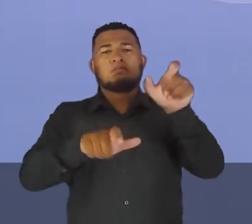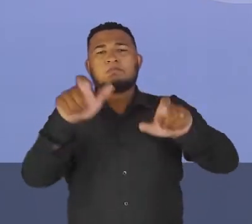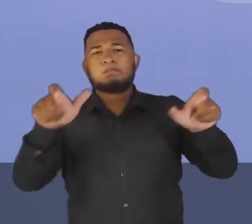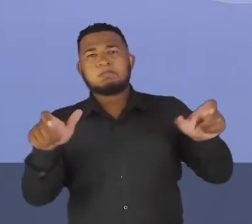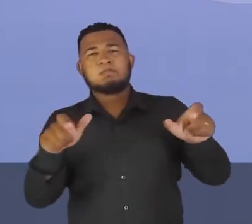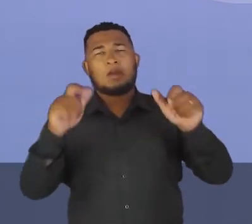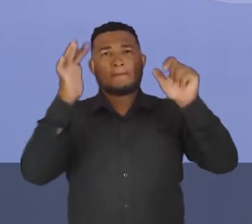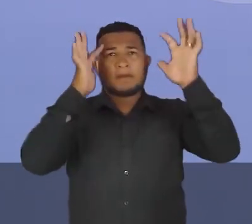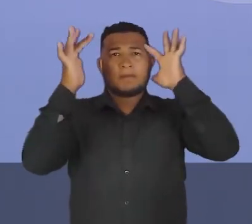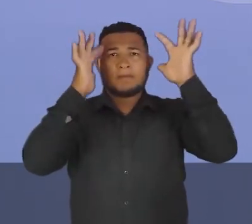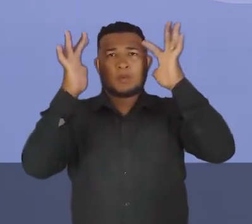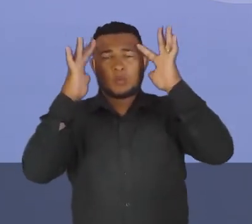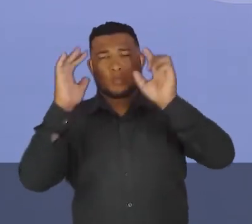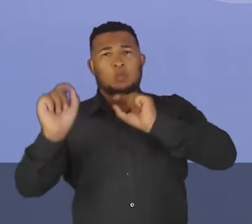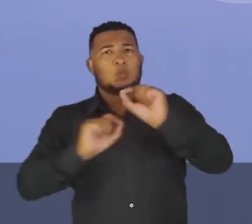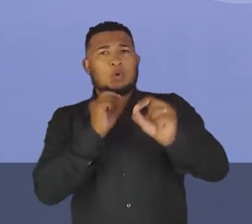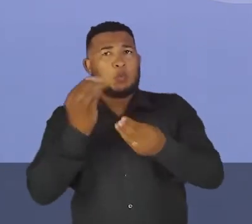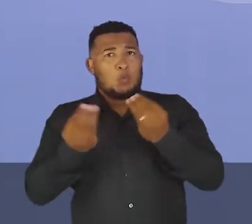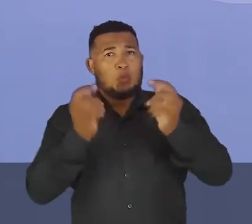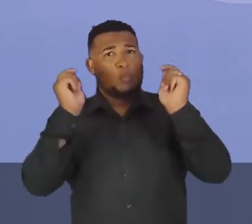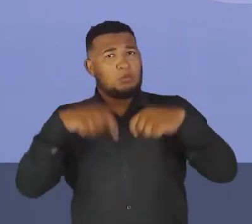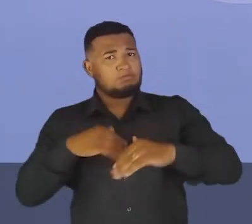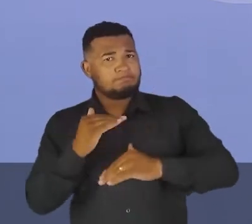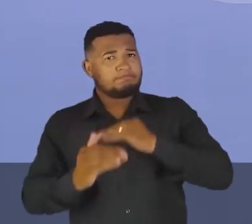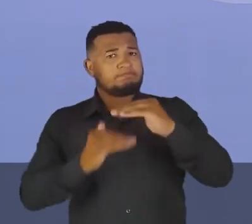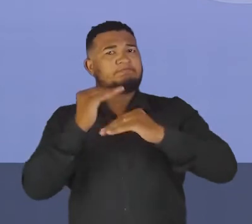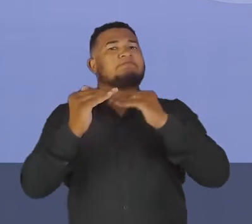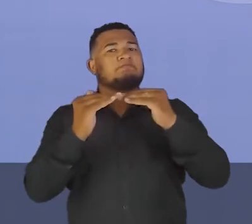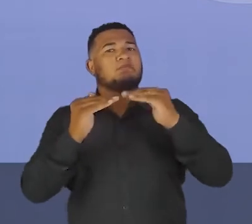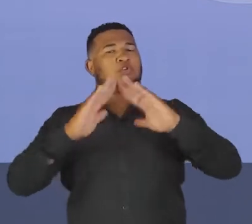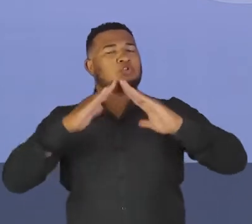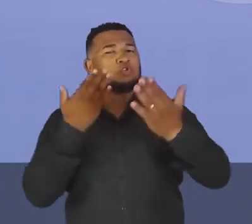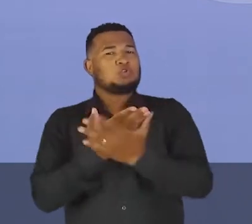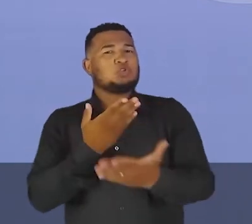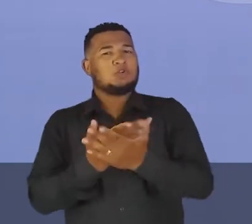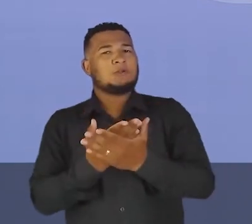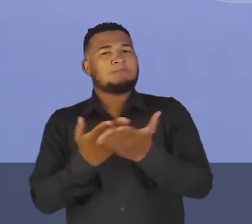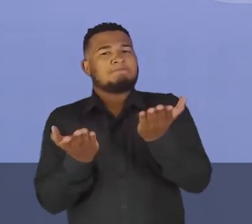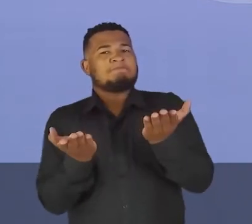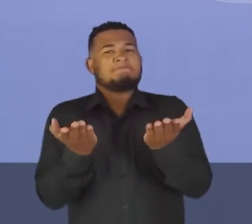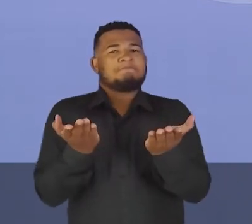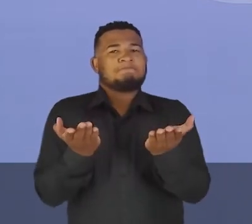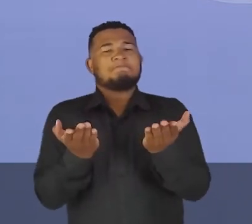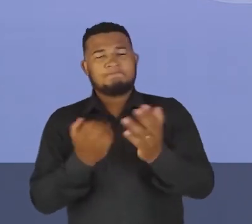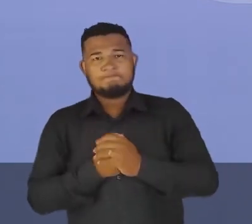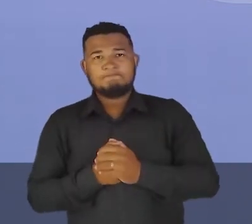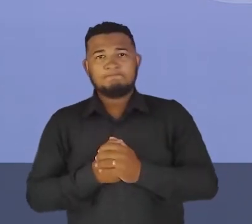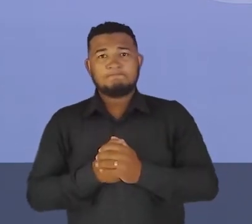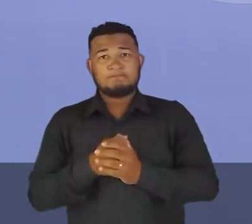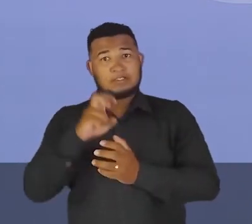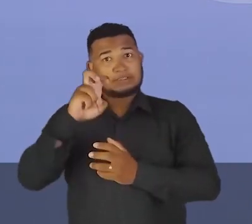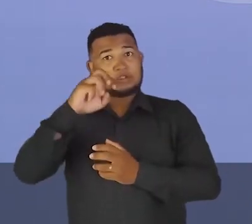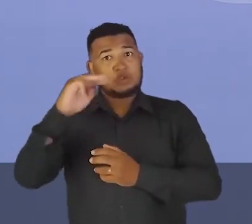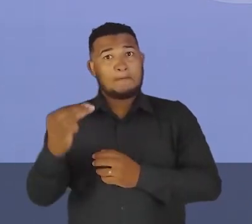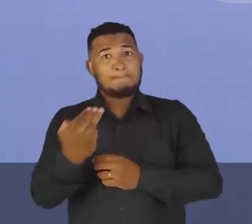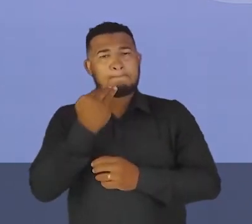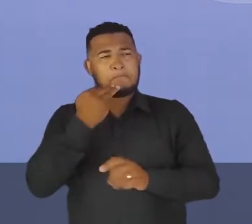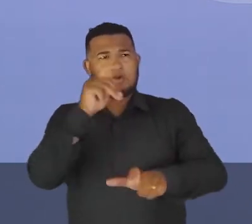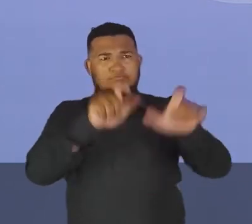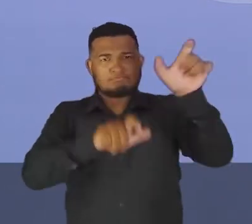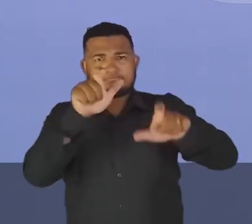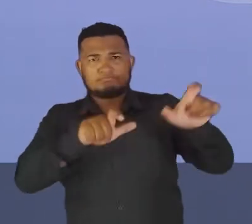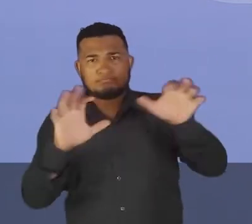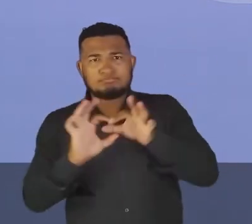pensando, então, em construir uma ideia de uma escola sustentável, tá? Dessas 5 milhões de pessoas que se organizaram,